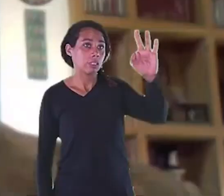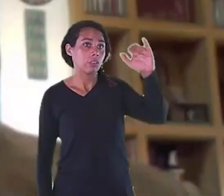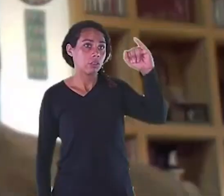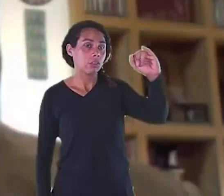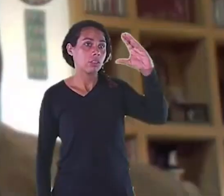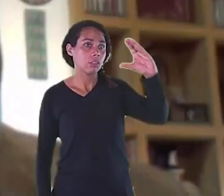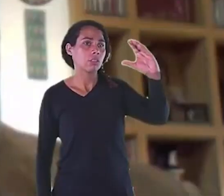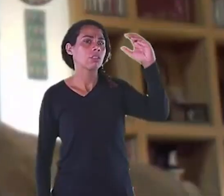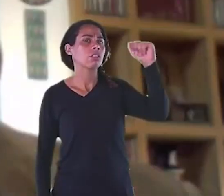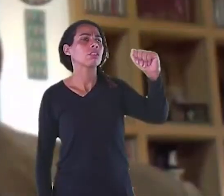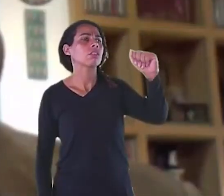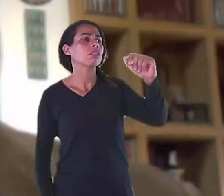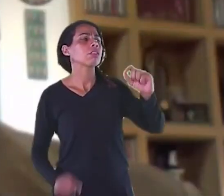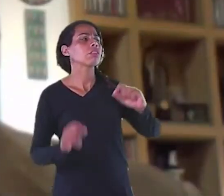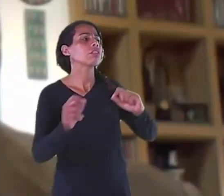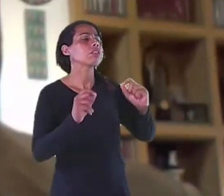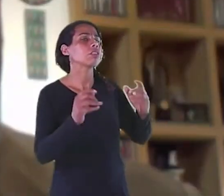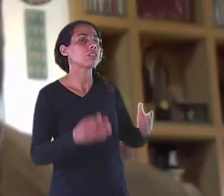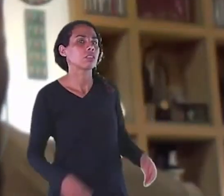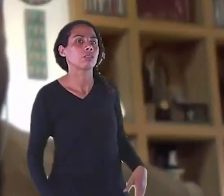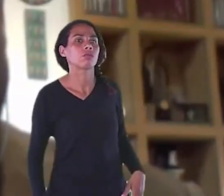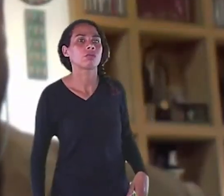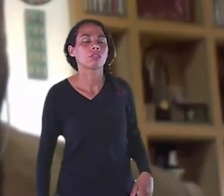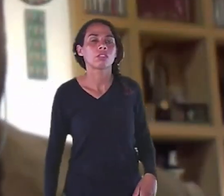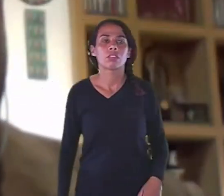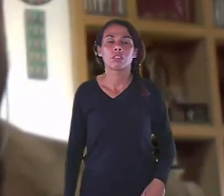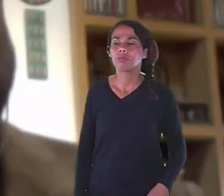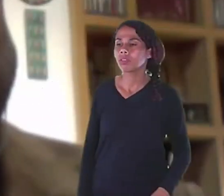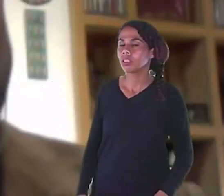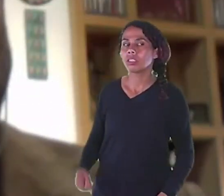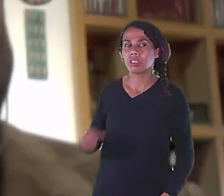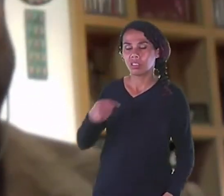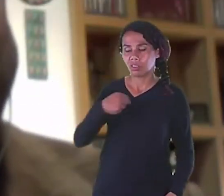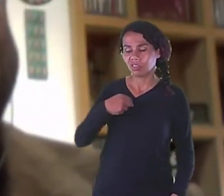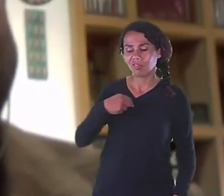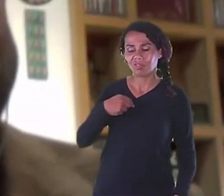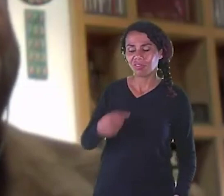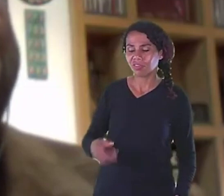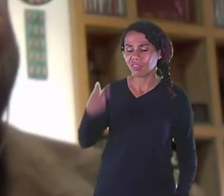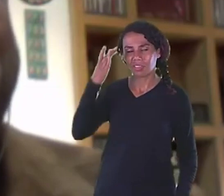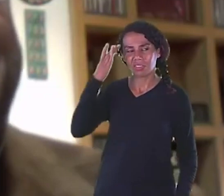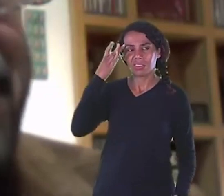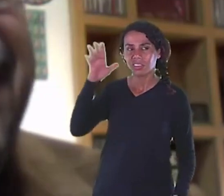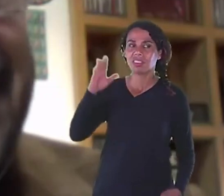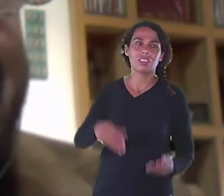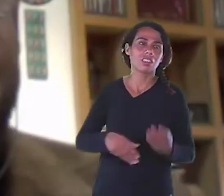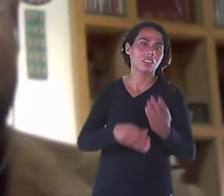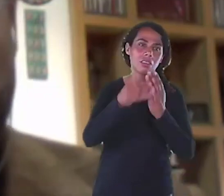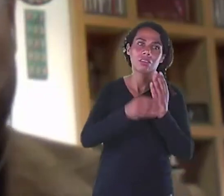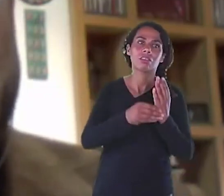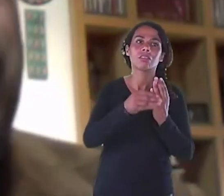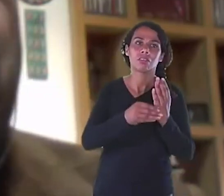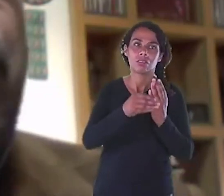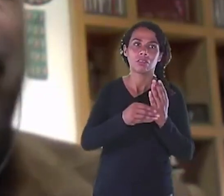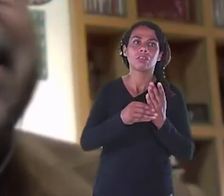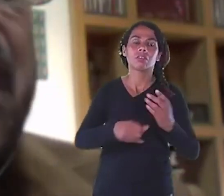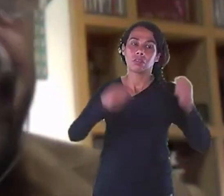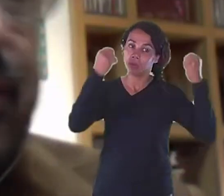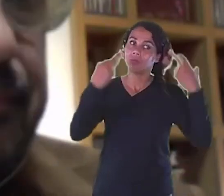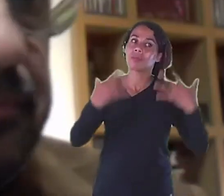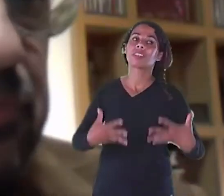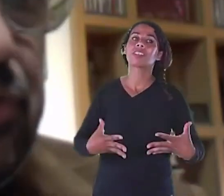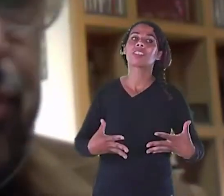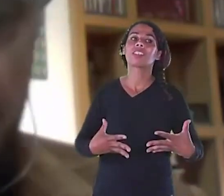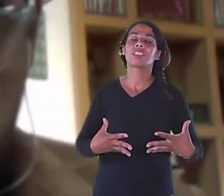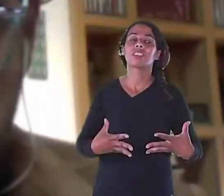a gente Afonso Inicialmente Nem eu Conto essa história No livro De maneira bem clara Eu não